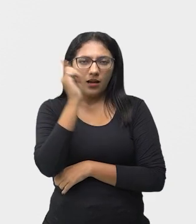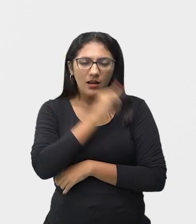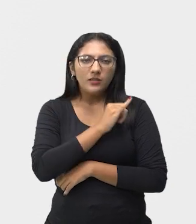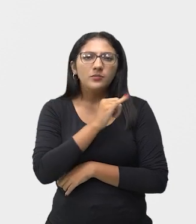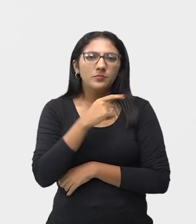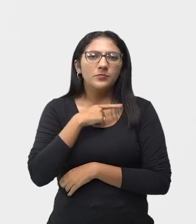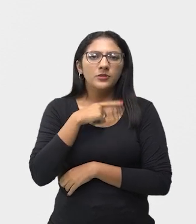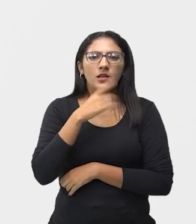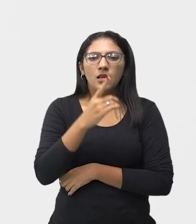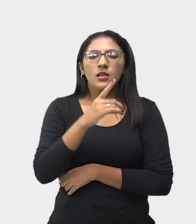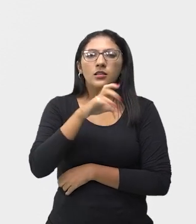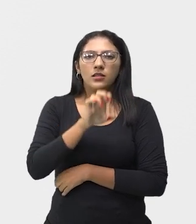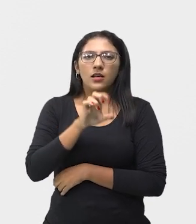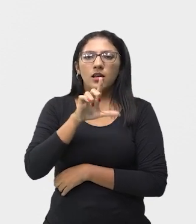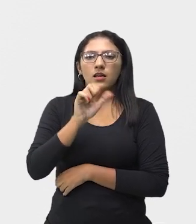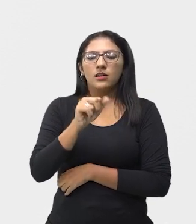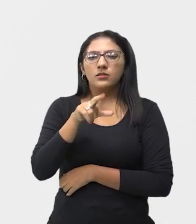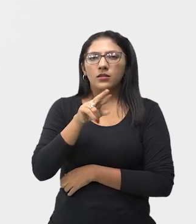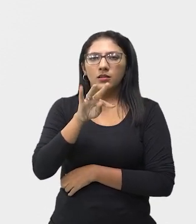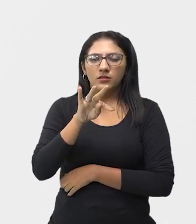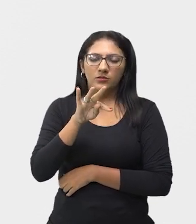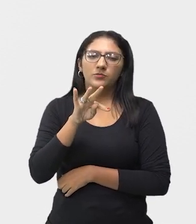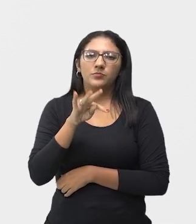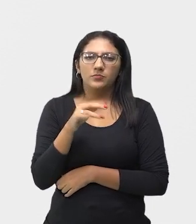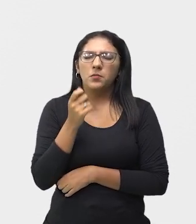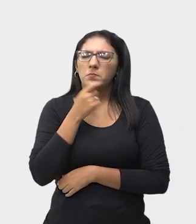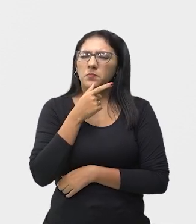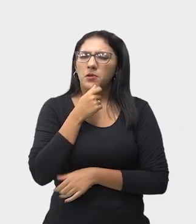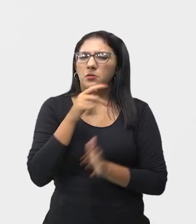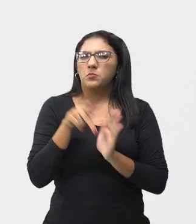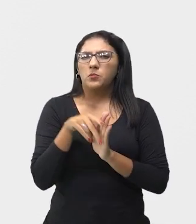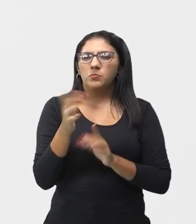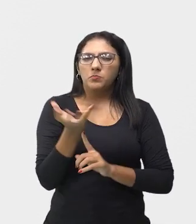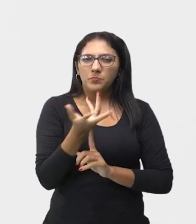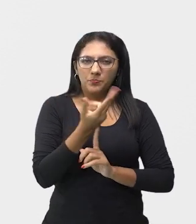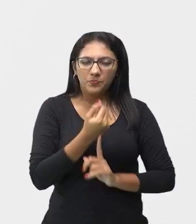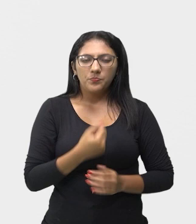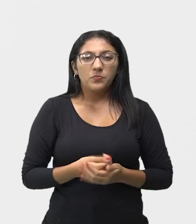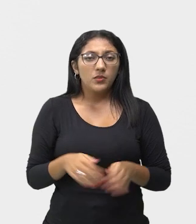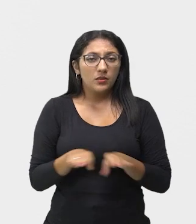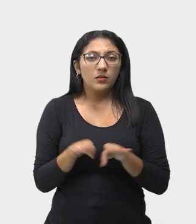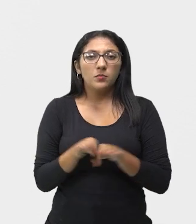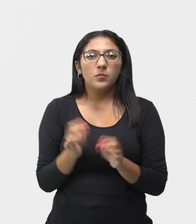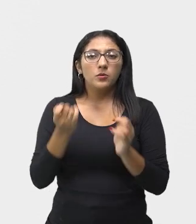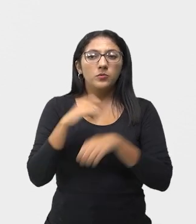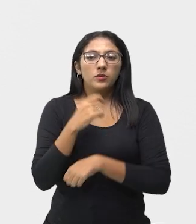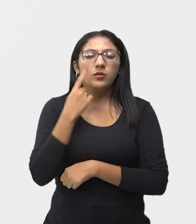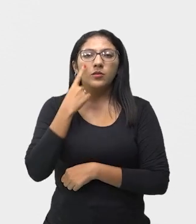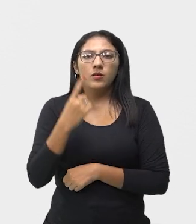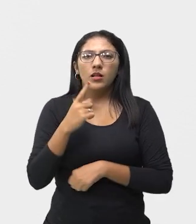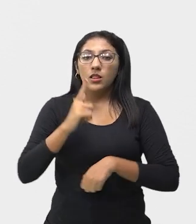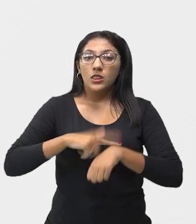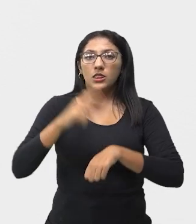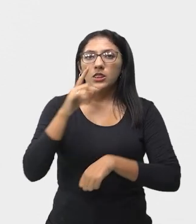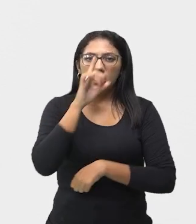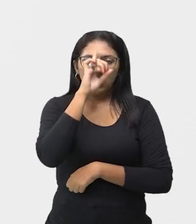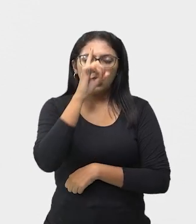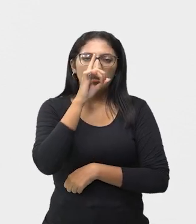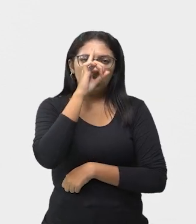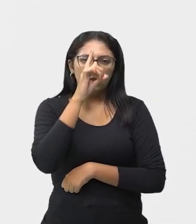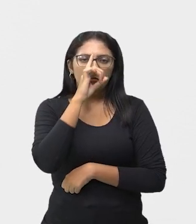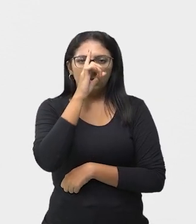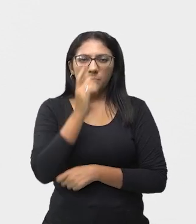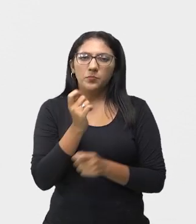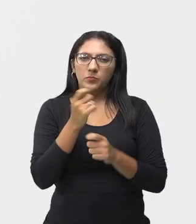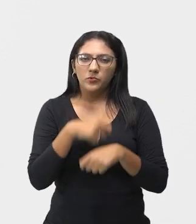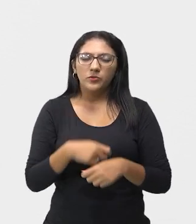comédia dell'arte, ou seja, comédia de arte. Também chamada de comédia ao improviso, comédia